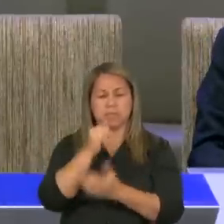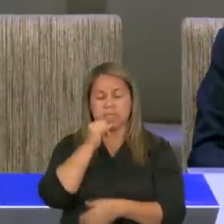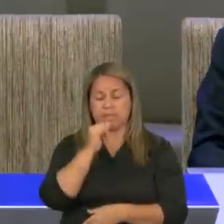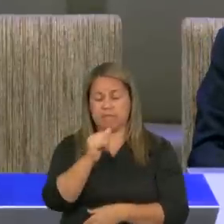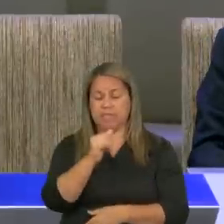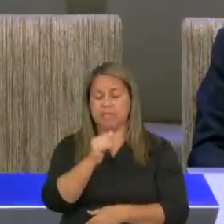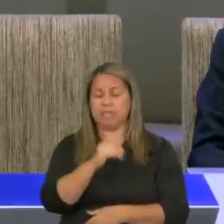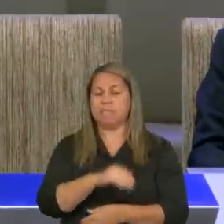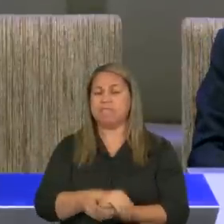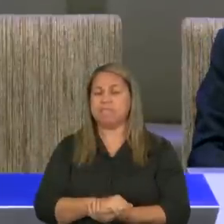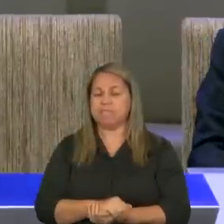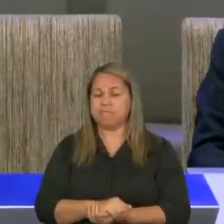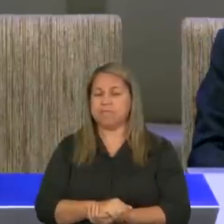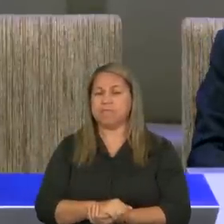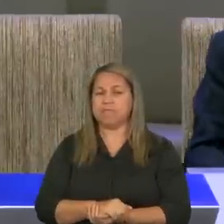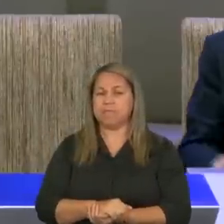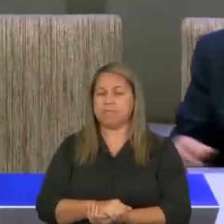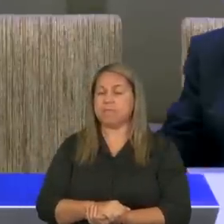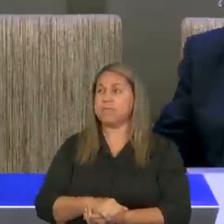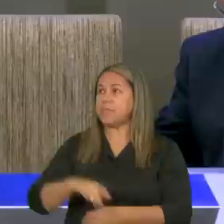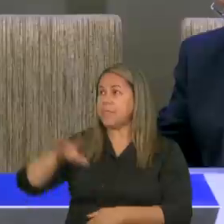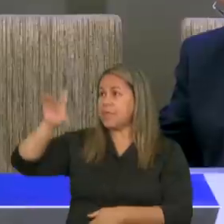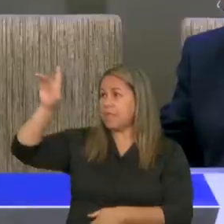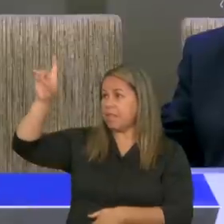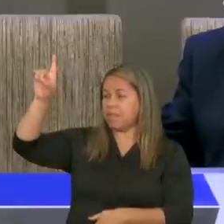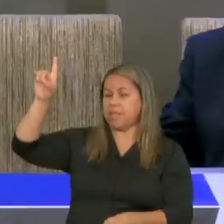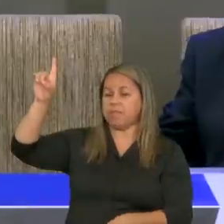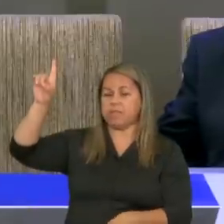Deus, é um Deus, que prepara,